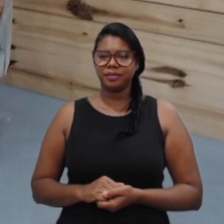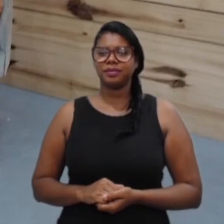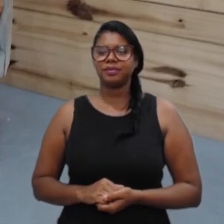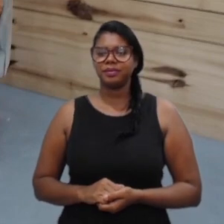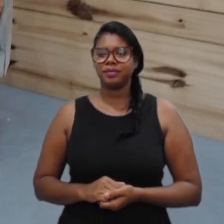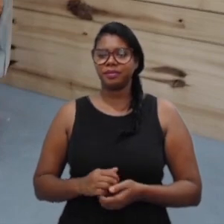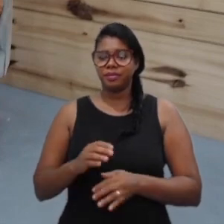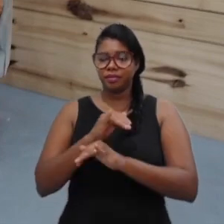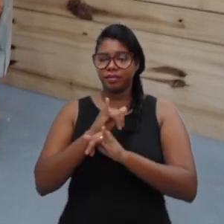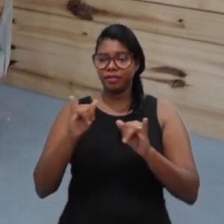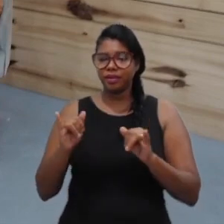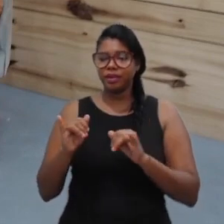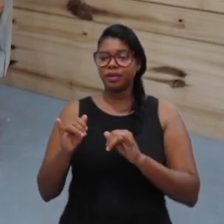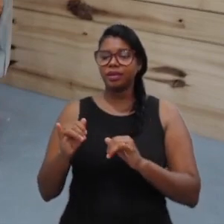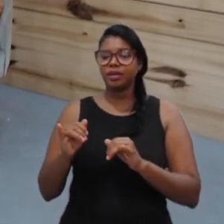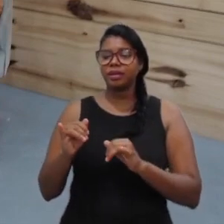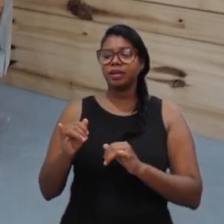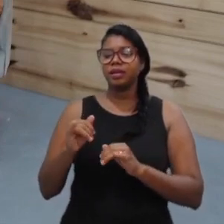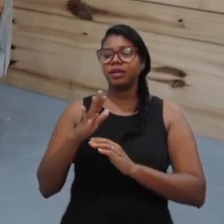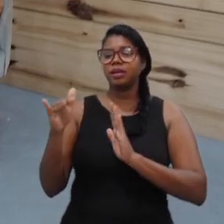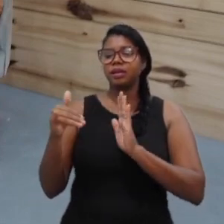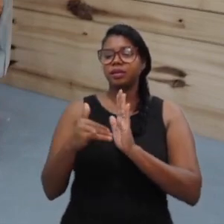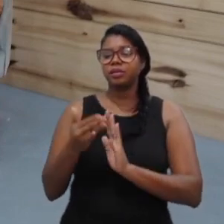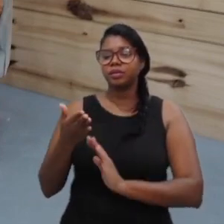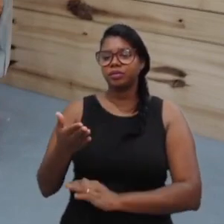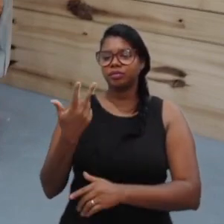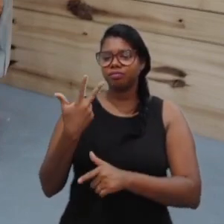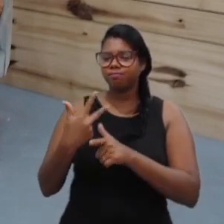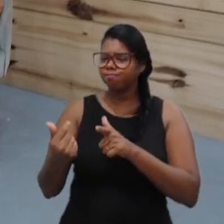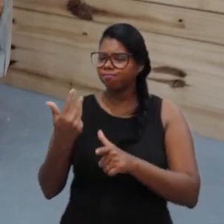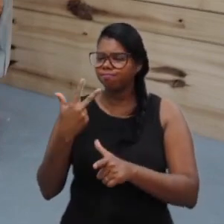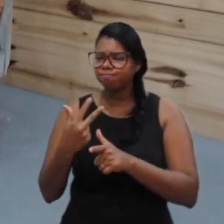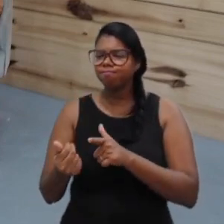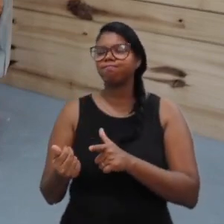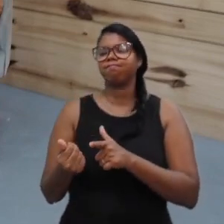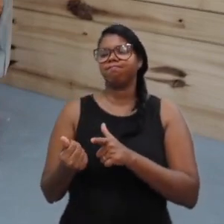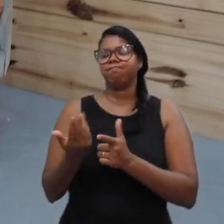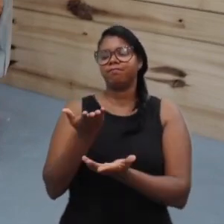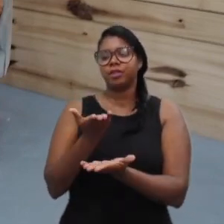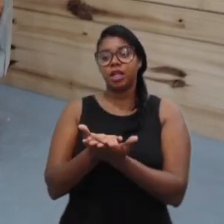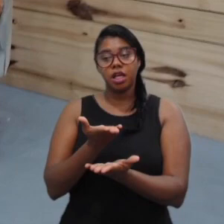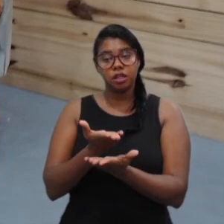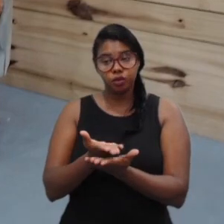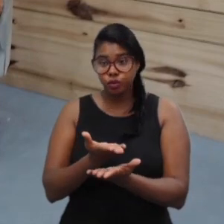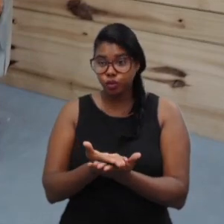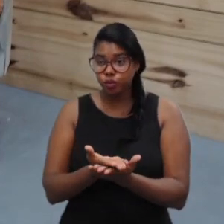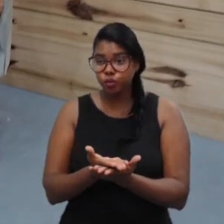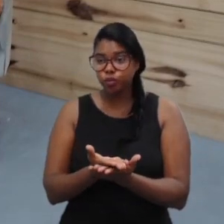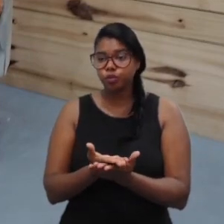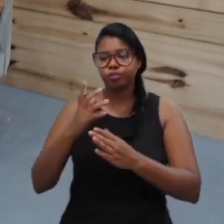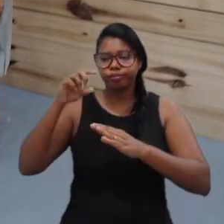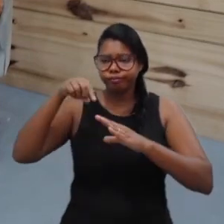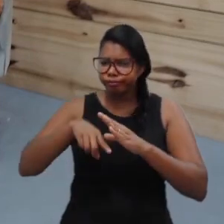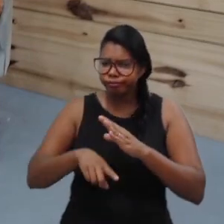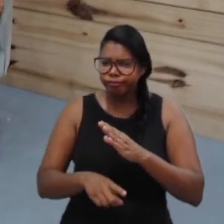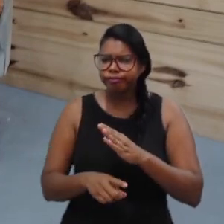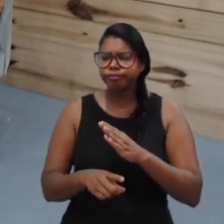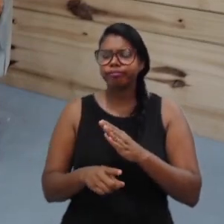tudo você consegue, tudo alcança, estudo, gente, conhecimento,